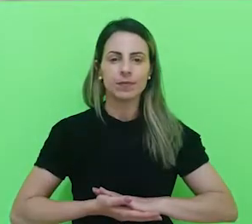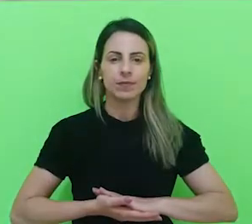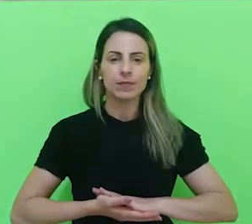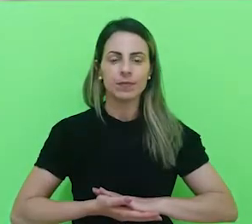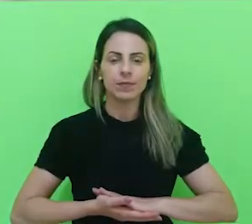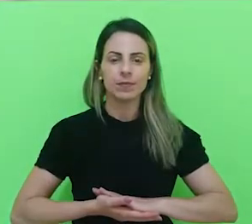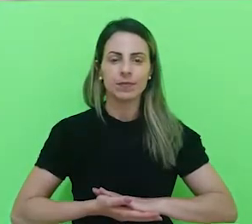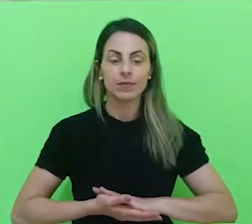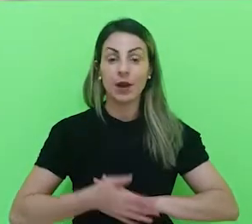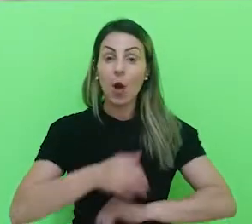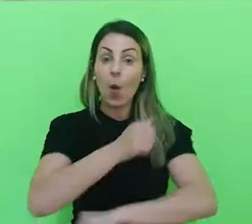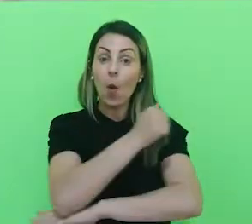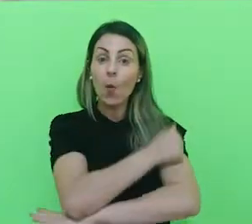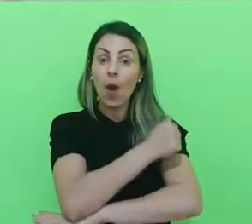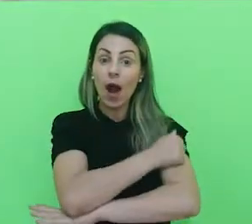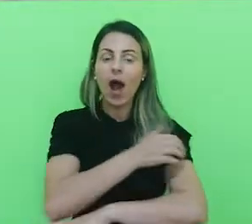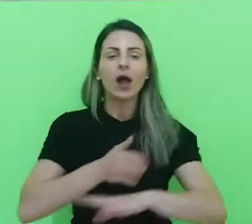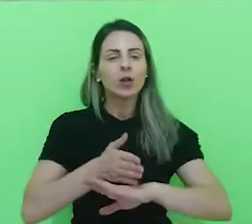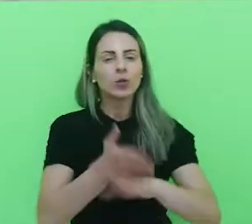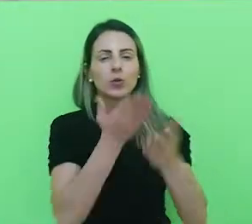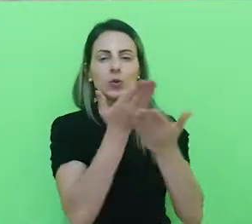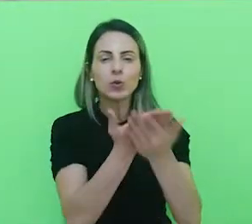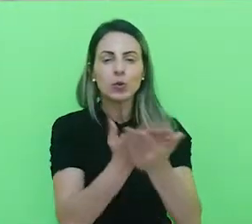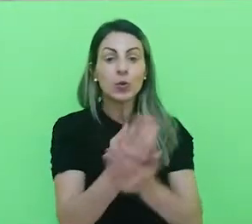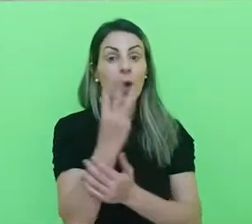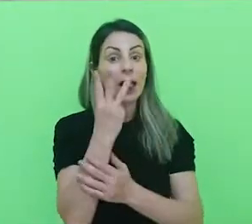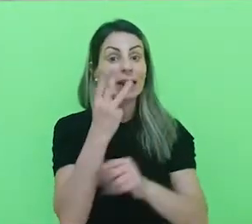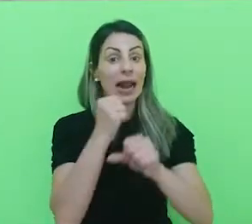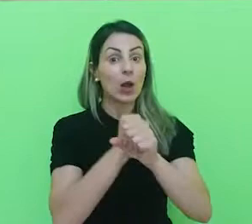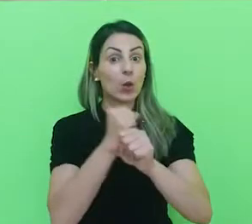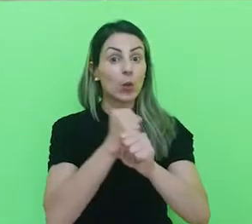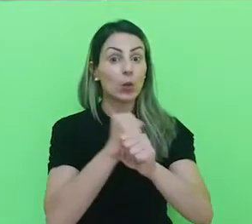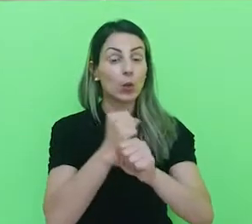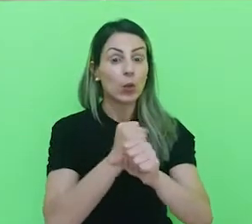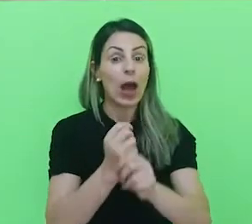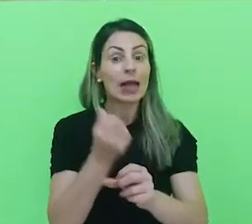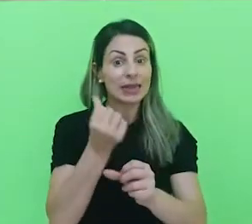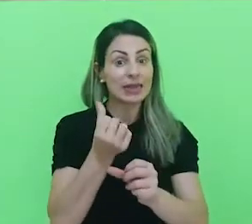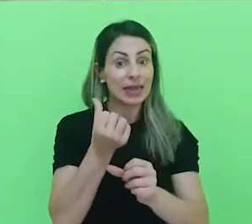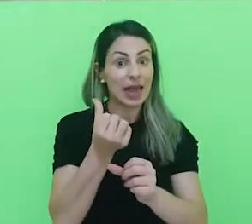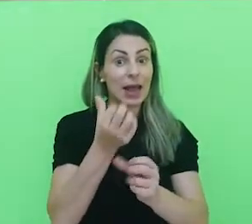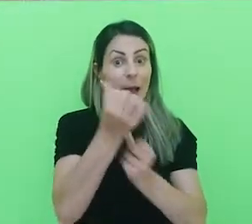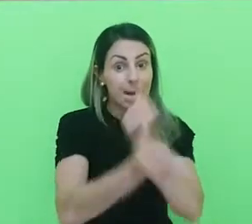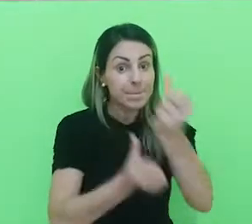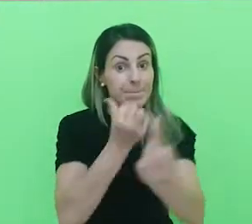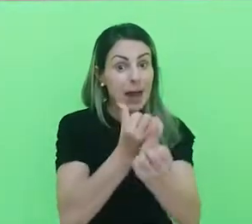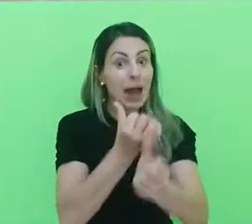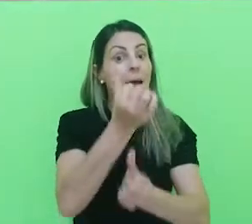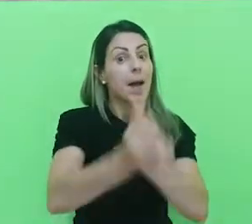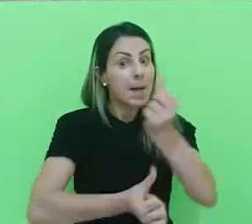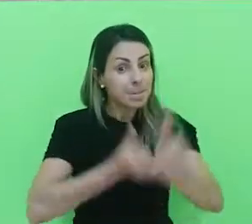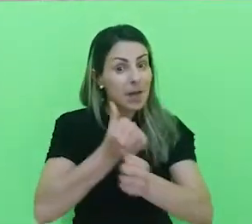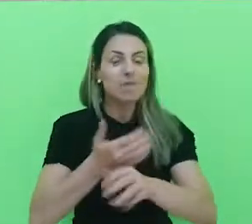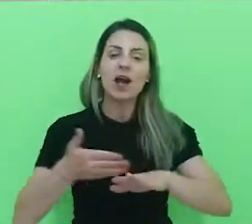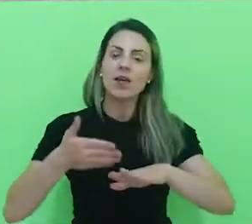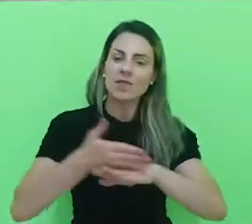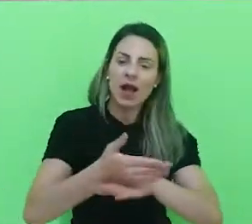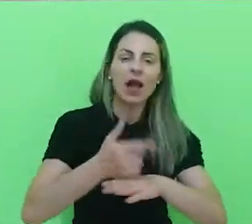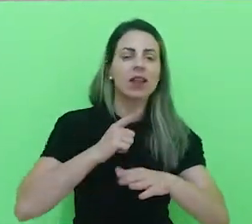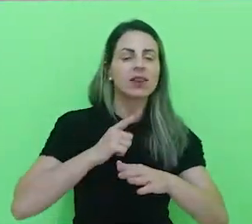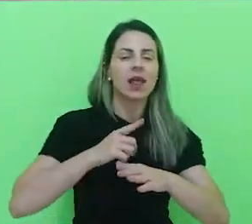O aluno estuda durante três anos, são seis semestres, e ele vai frequentar